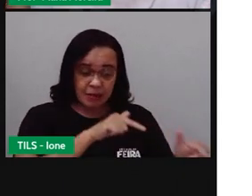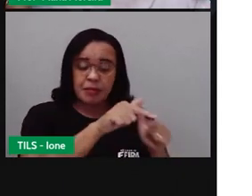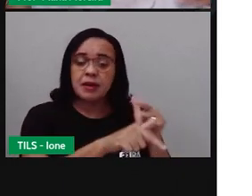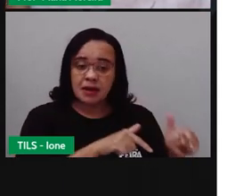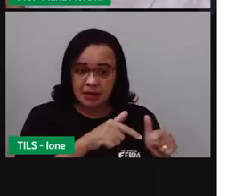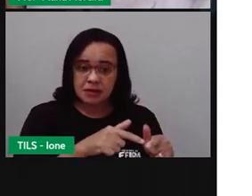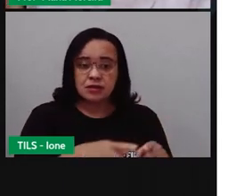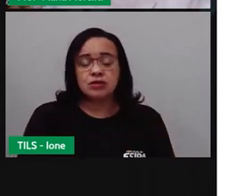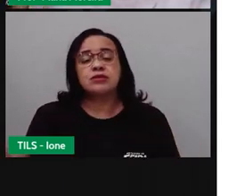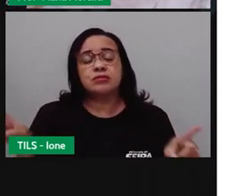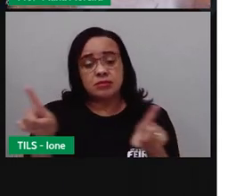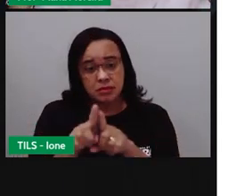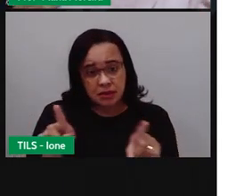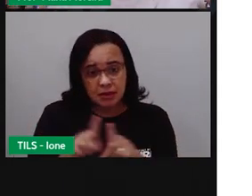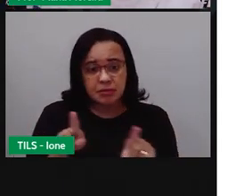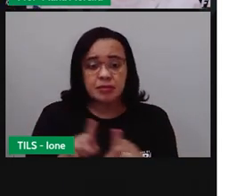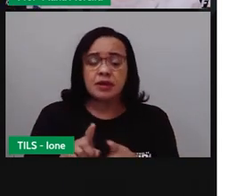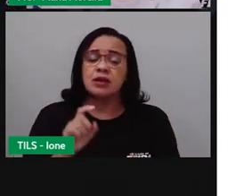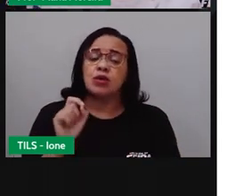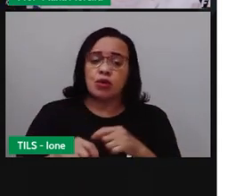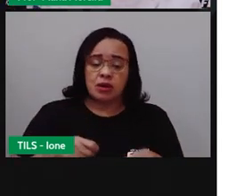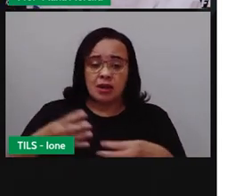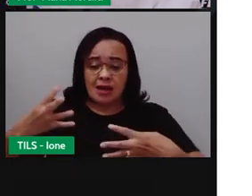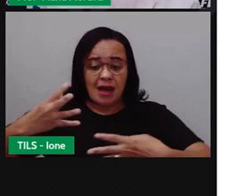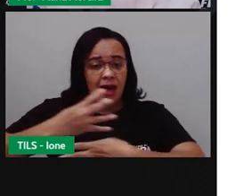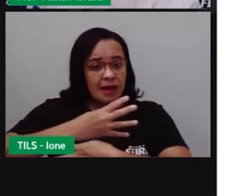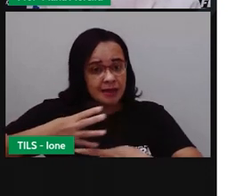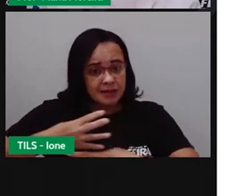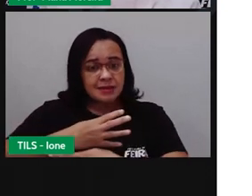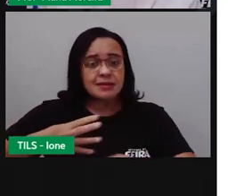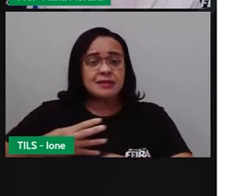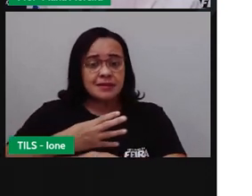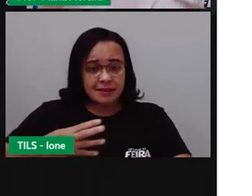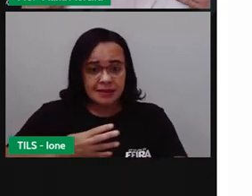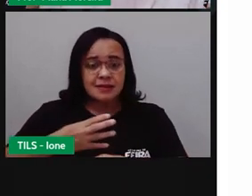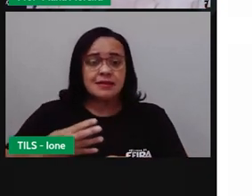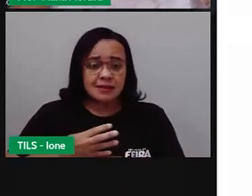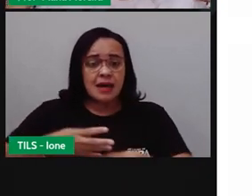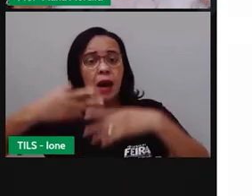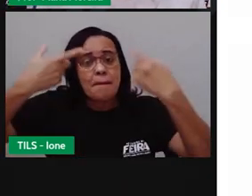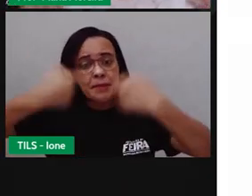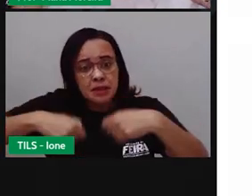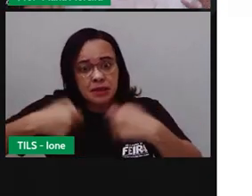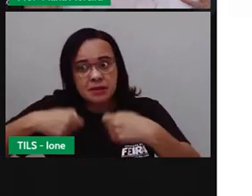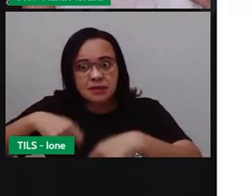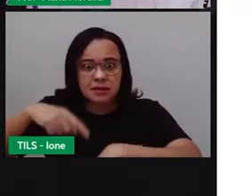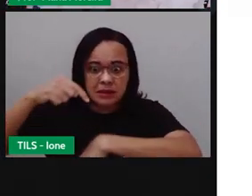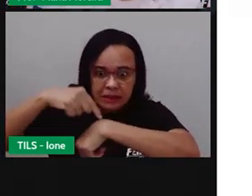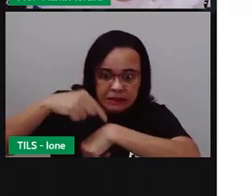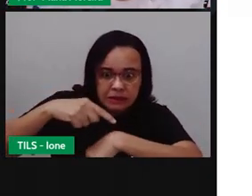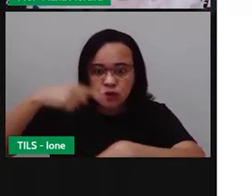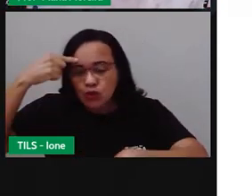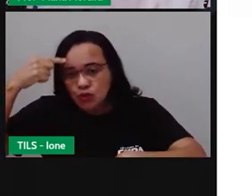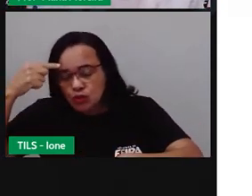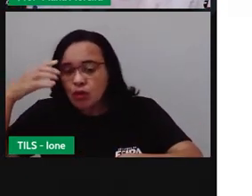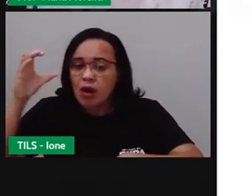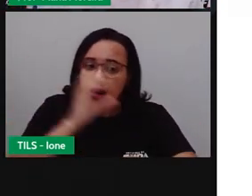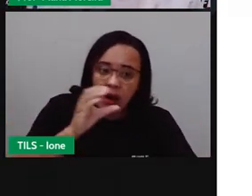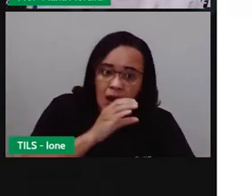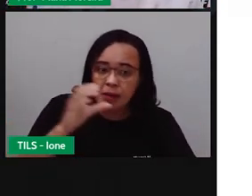mecânica, né? Como as cidades funcionam, permite o quê? Que as pessoas sejam o tempo todo, o quê? Muito mais